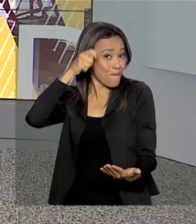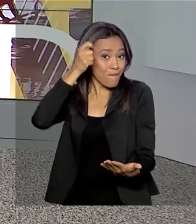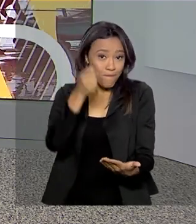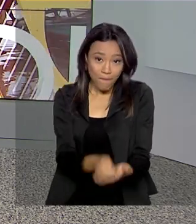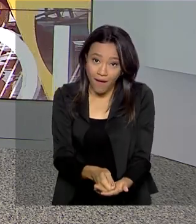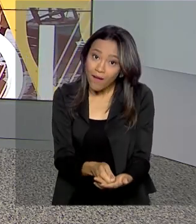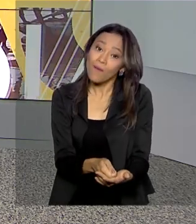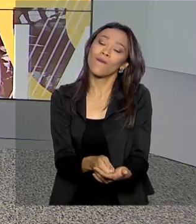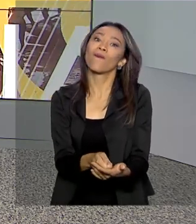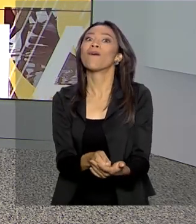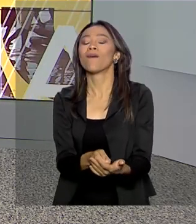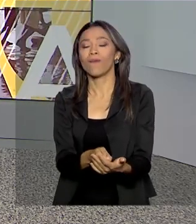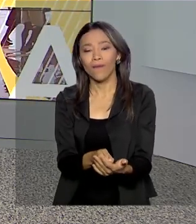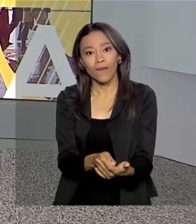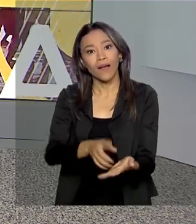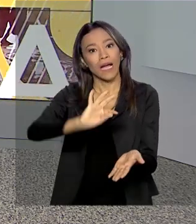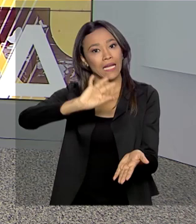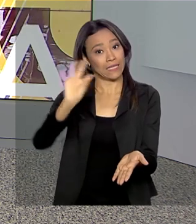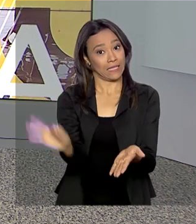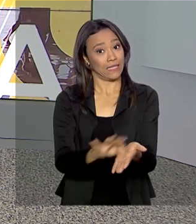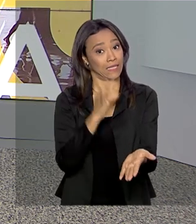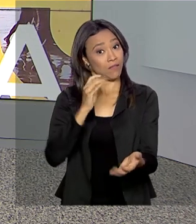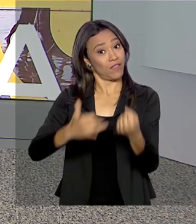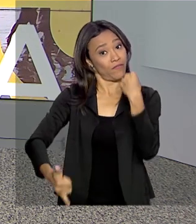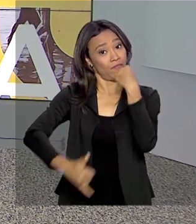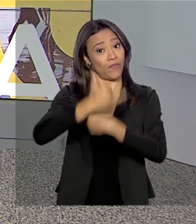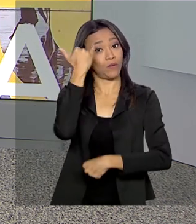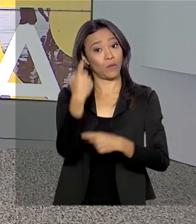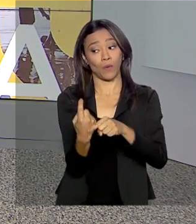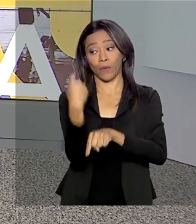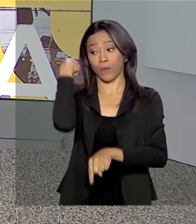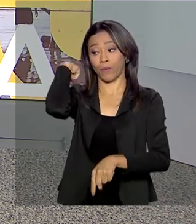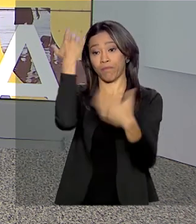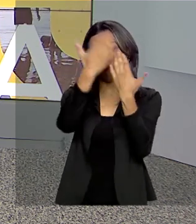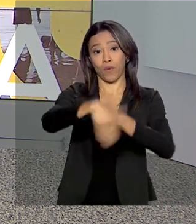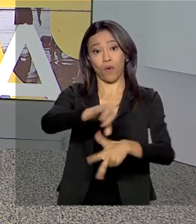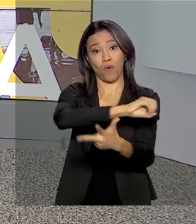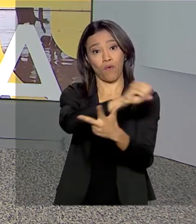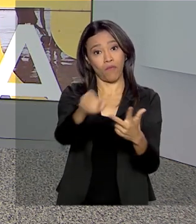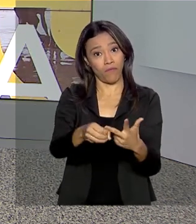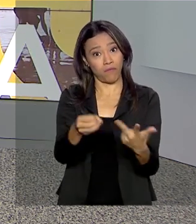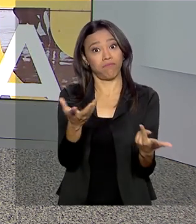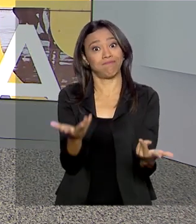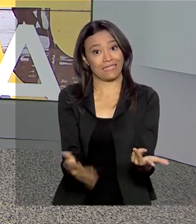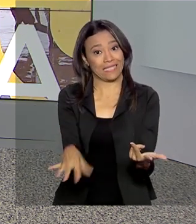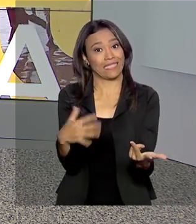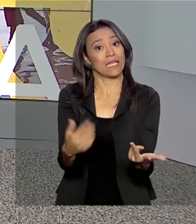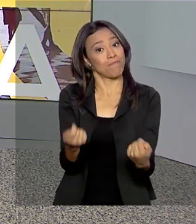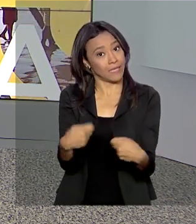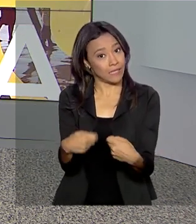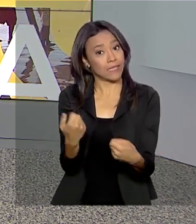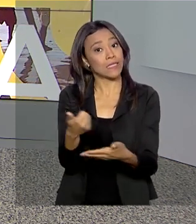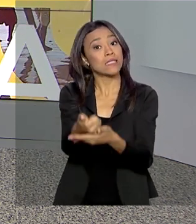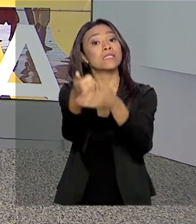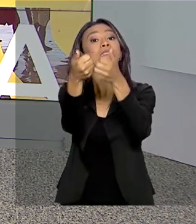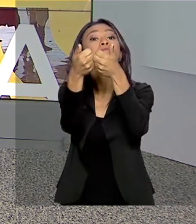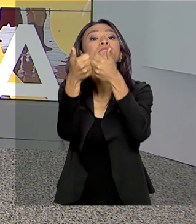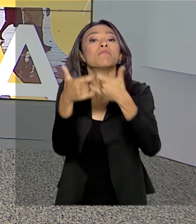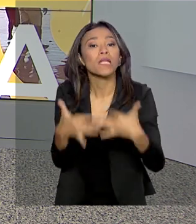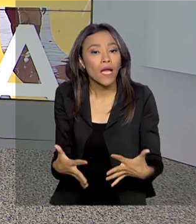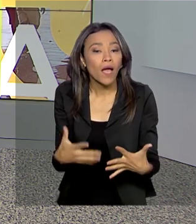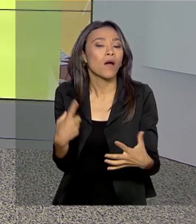inscrição e faltou ao exame no último domingo tem que justificar a ausência se quiser ter direito à taxa